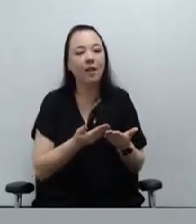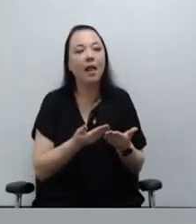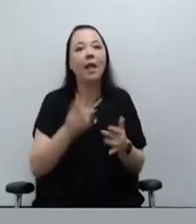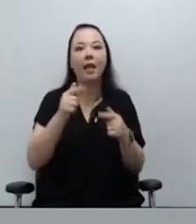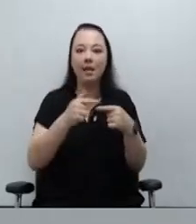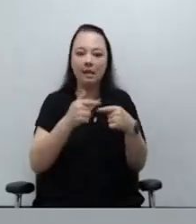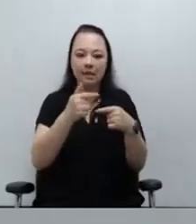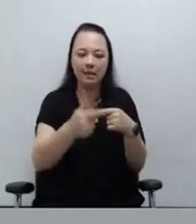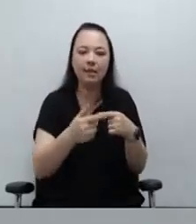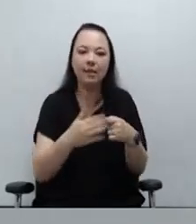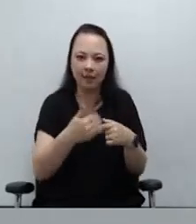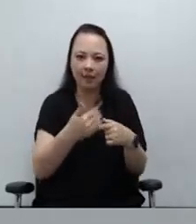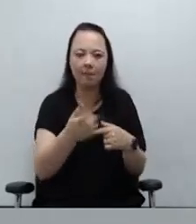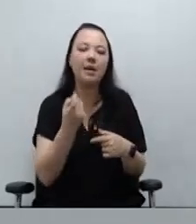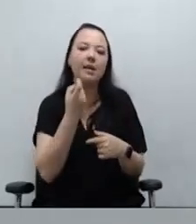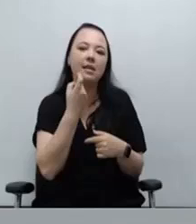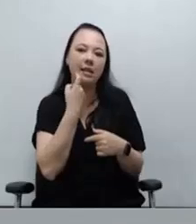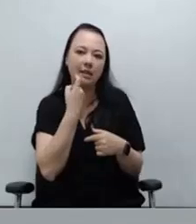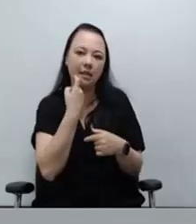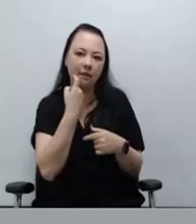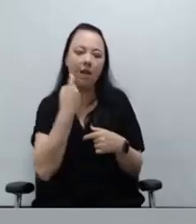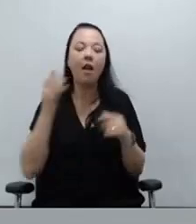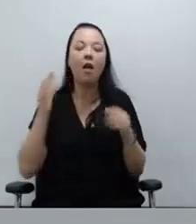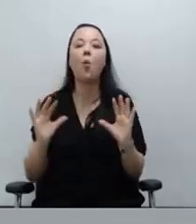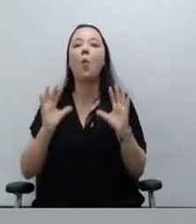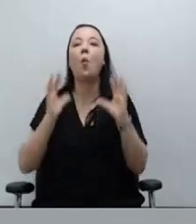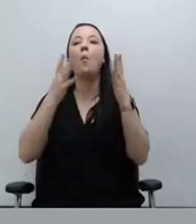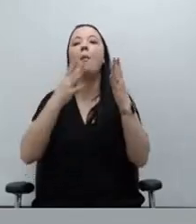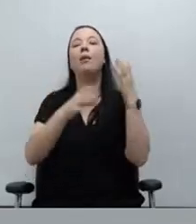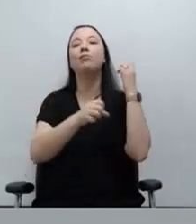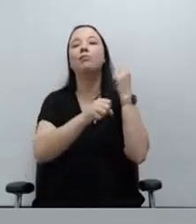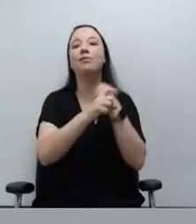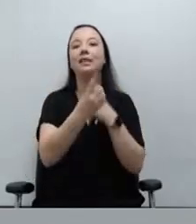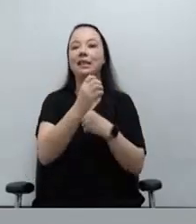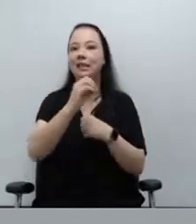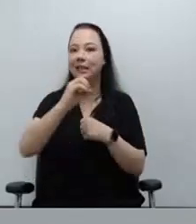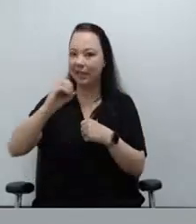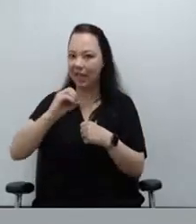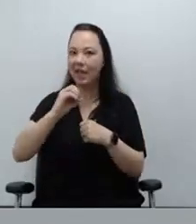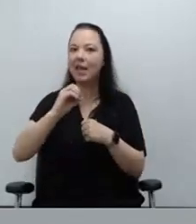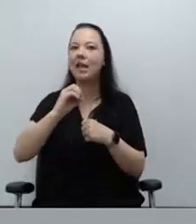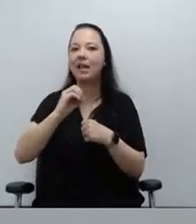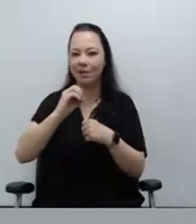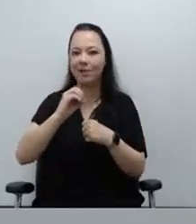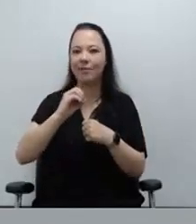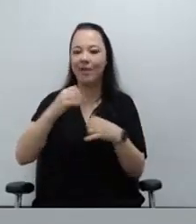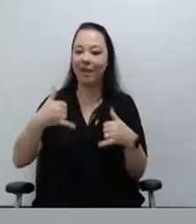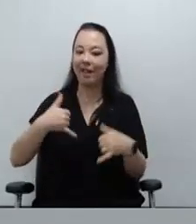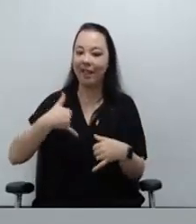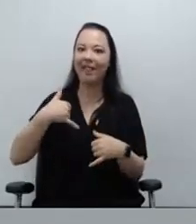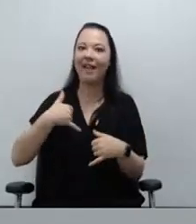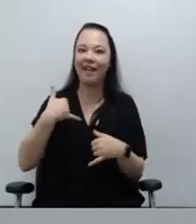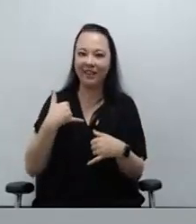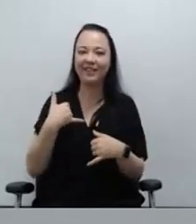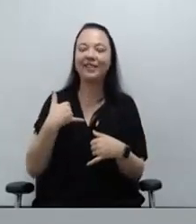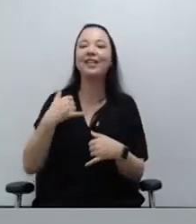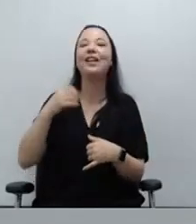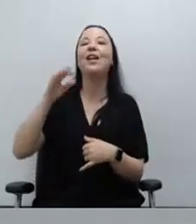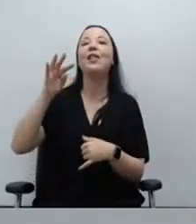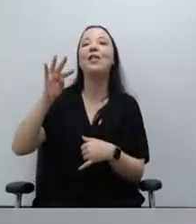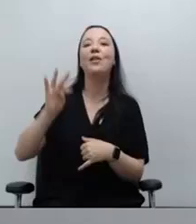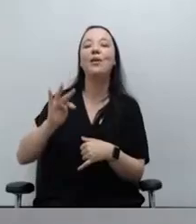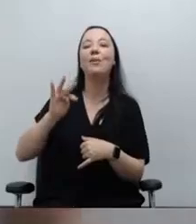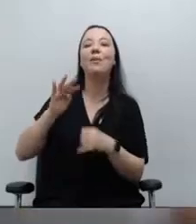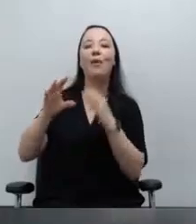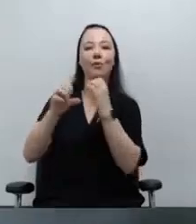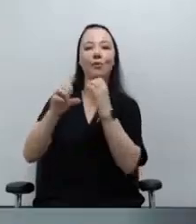próxima semana, na sexta-feira, em comemoração aos 100 anos do Tribunal de Contas do Estado. Também ainda na terça-feira, eu e a